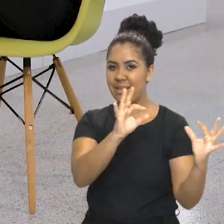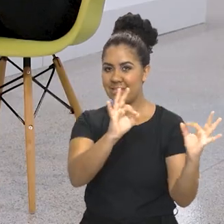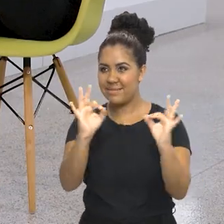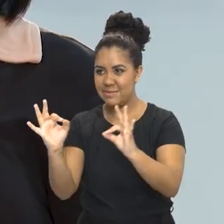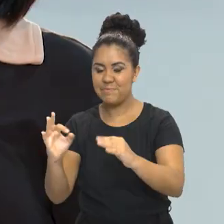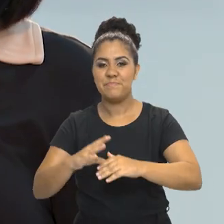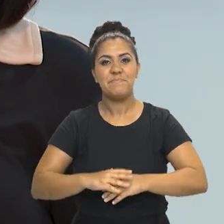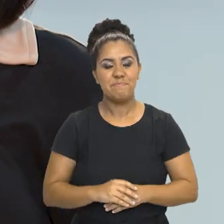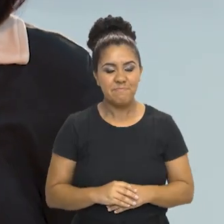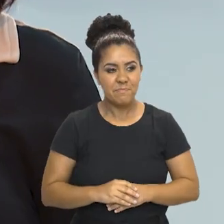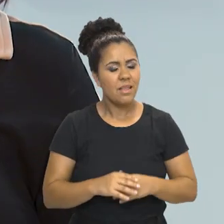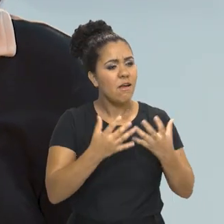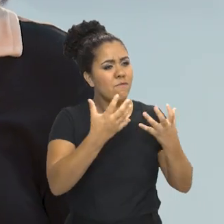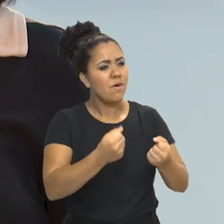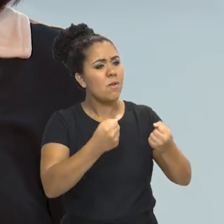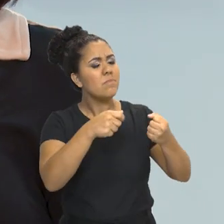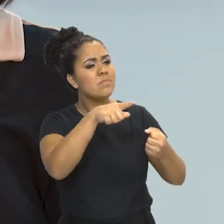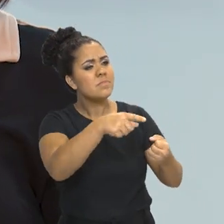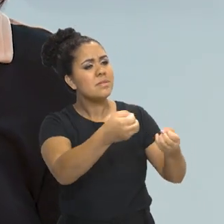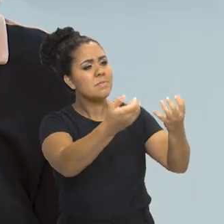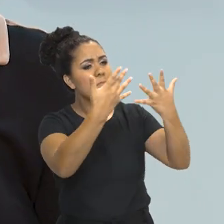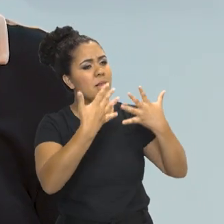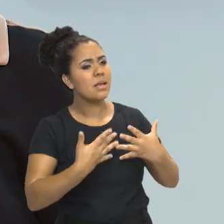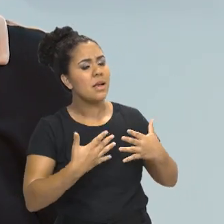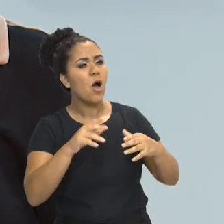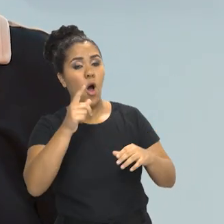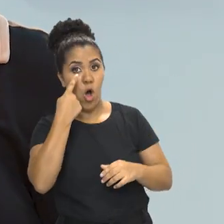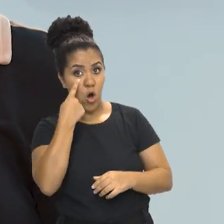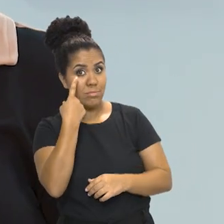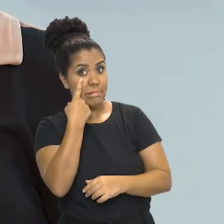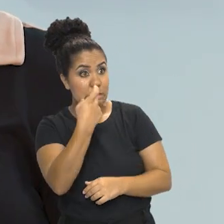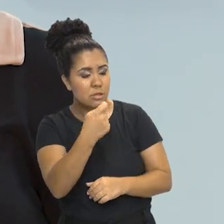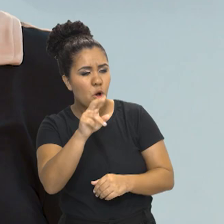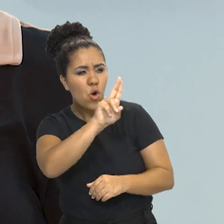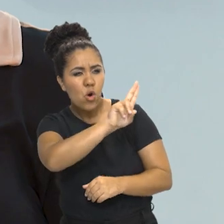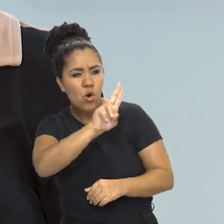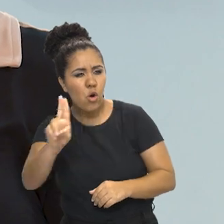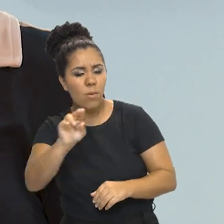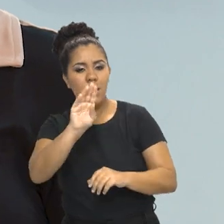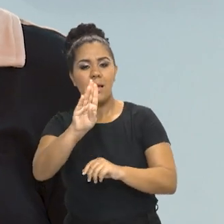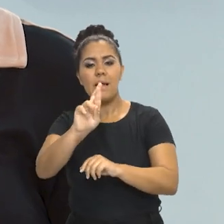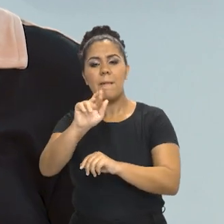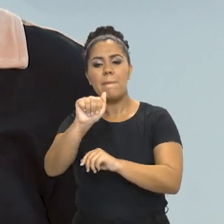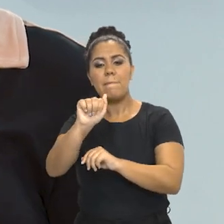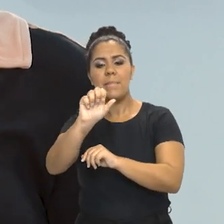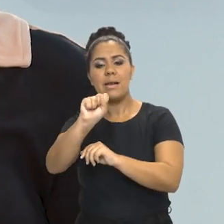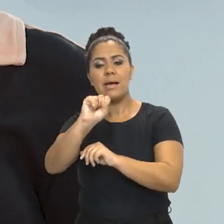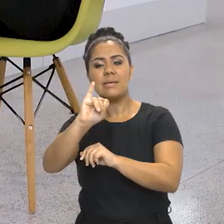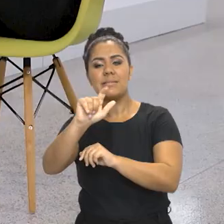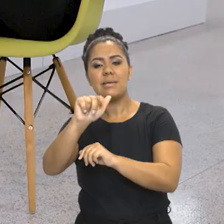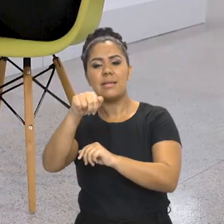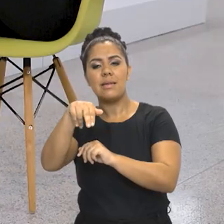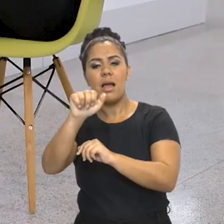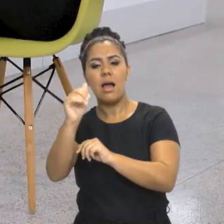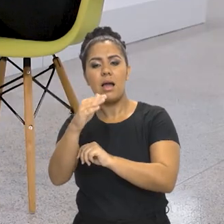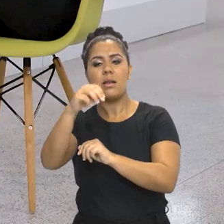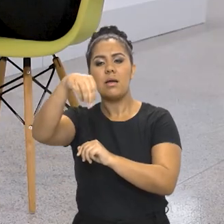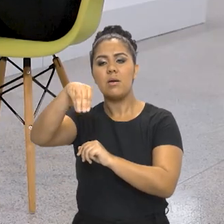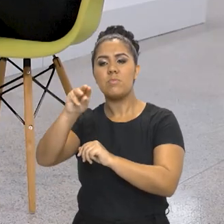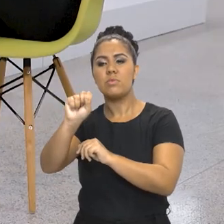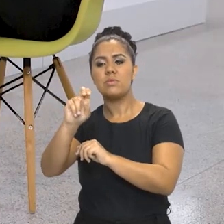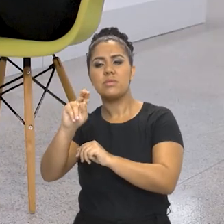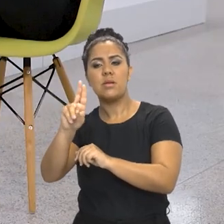Muito obrigada. Vamos começar falando dessa ferramenta que chama-se, olha o nome que interessante, Brasiliana Museus. Como é que é essa